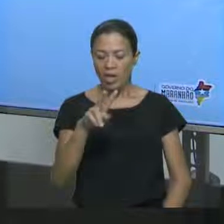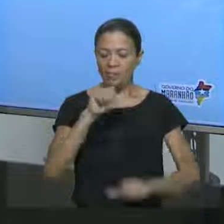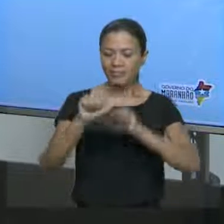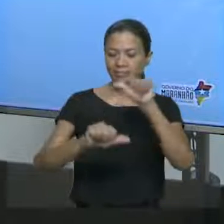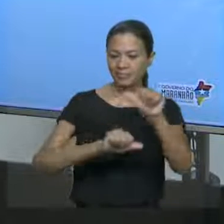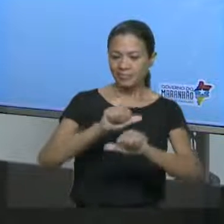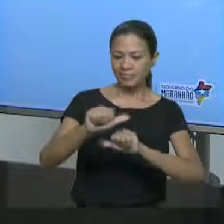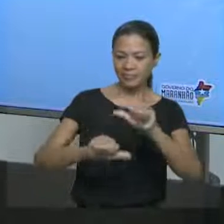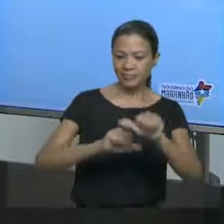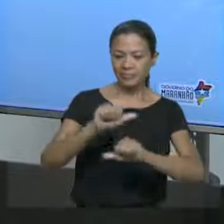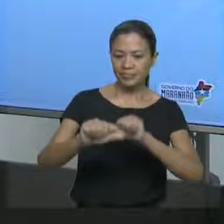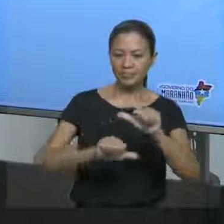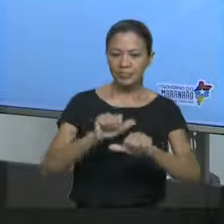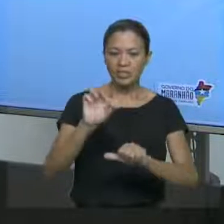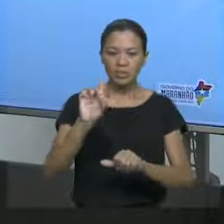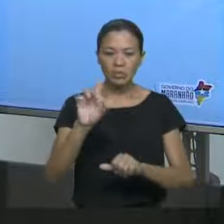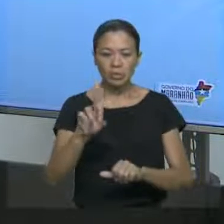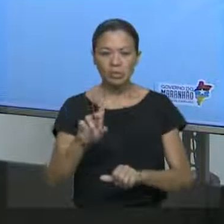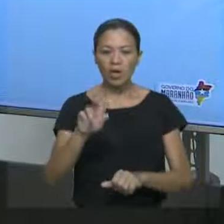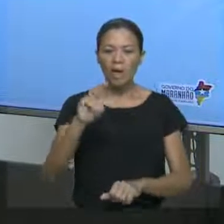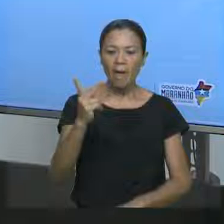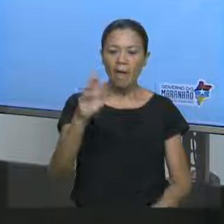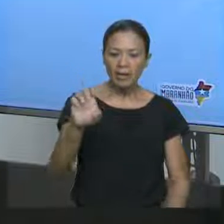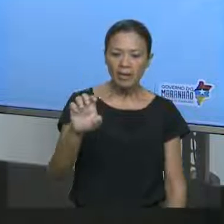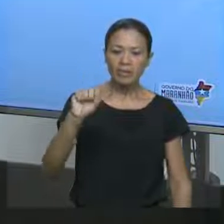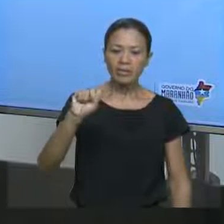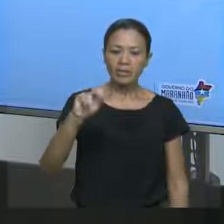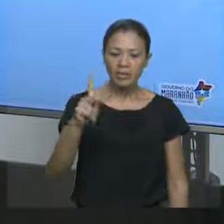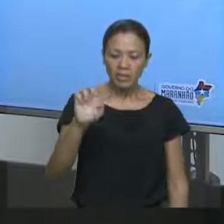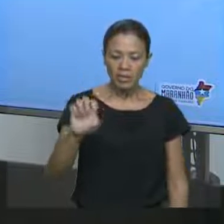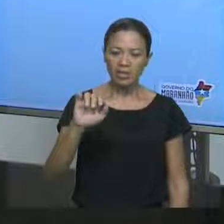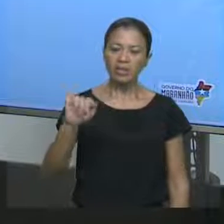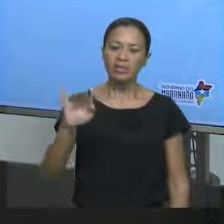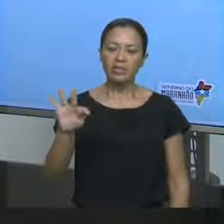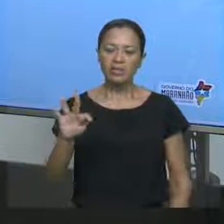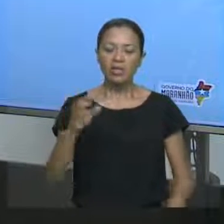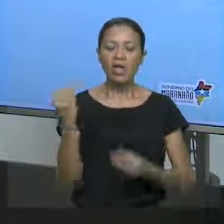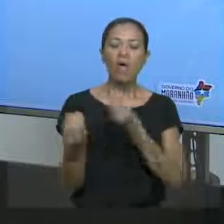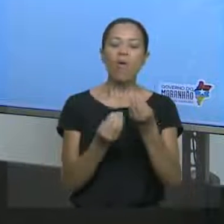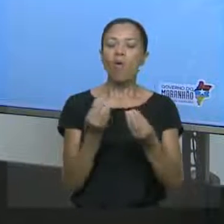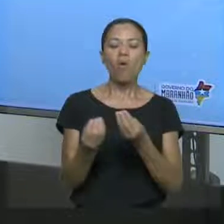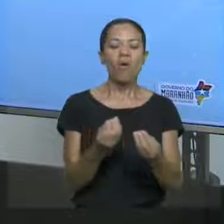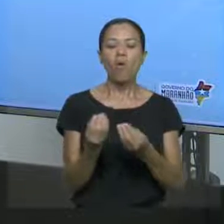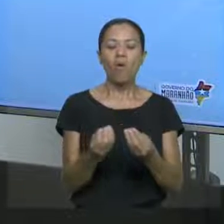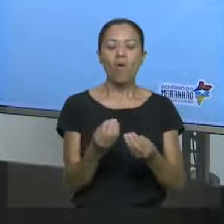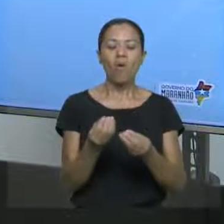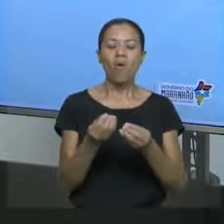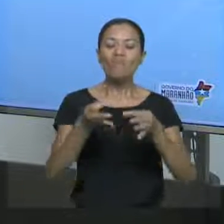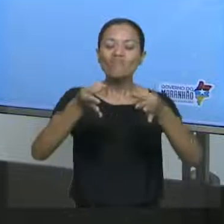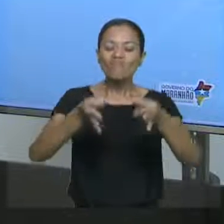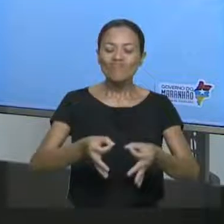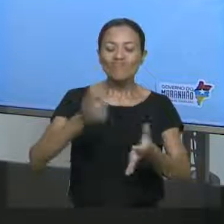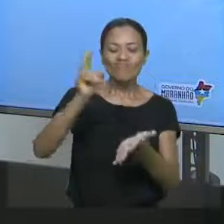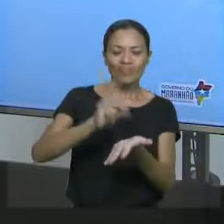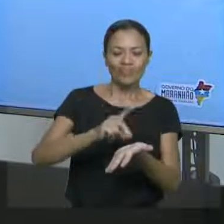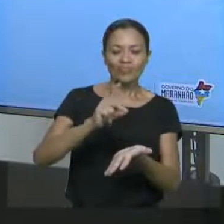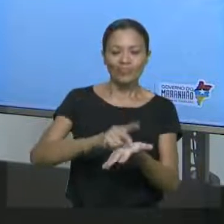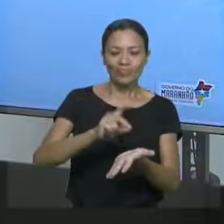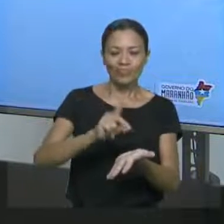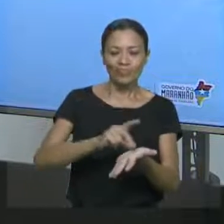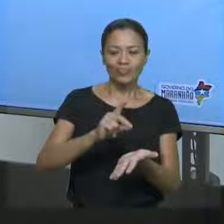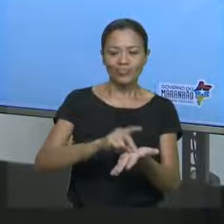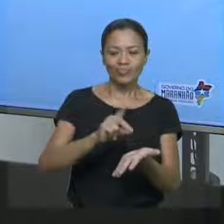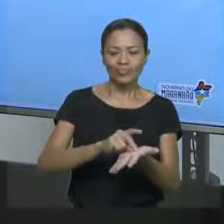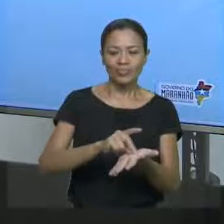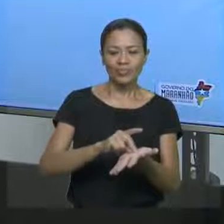alterações. São alterações só para he, she e it. Na forma afirmativa. Estamos falando aí da forma